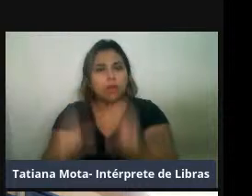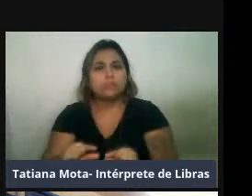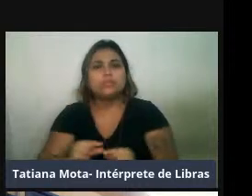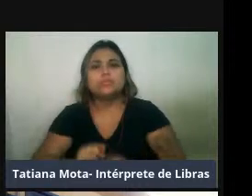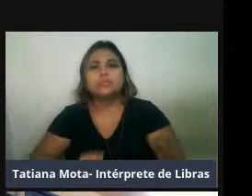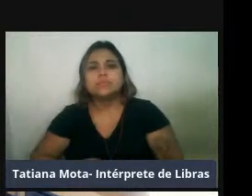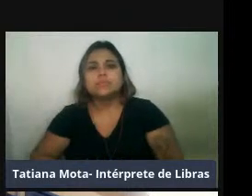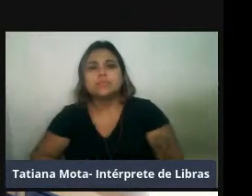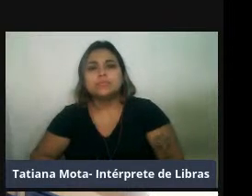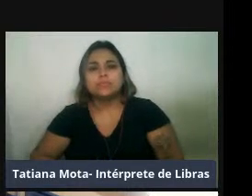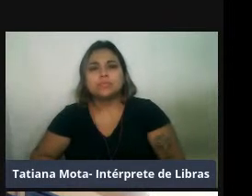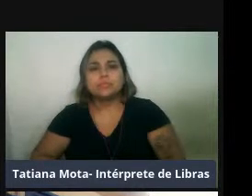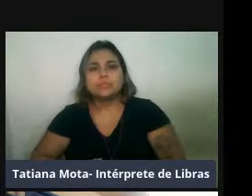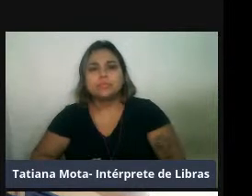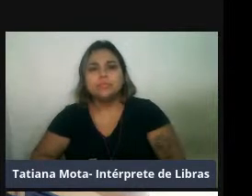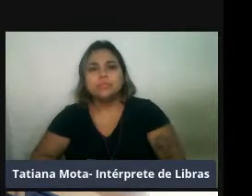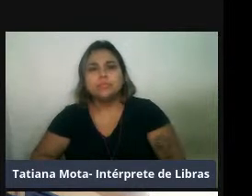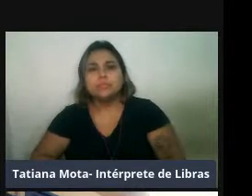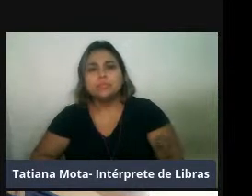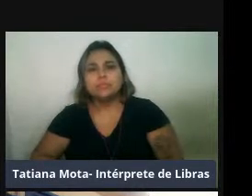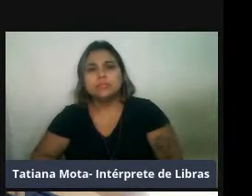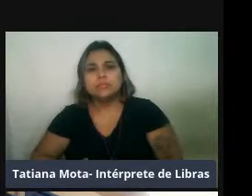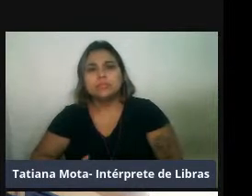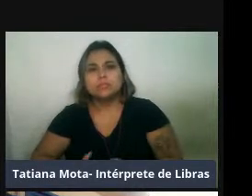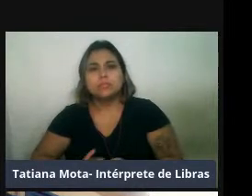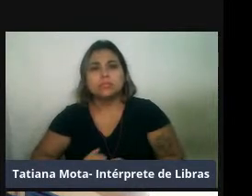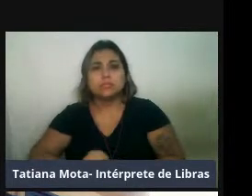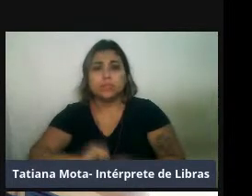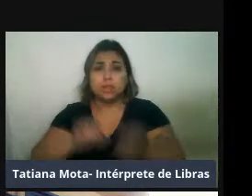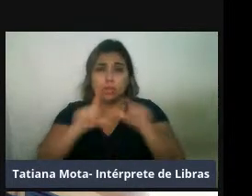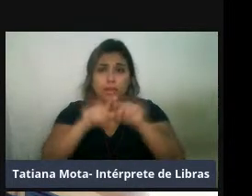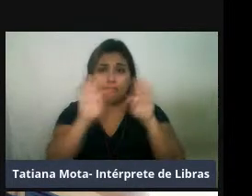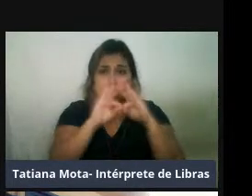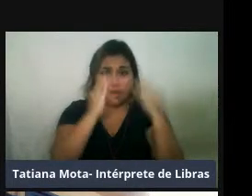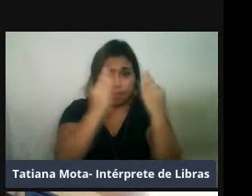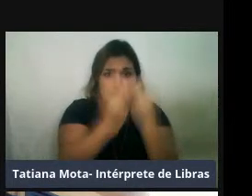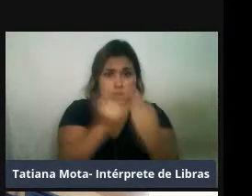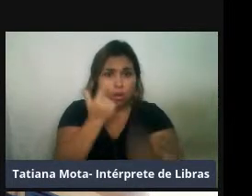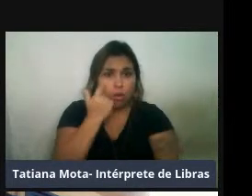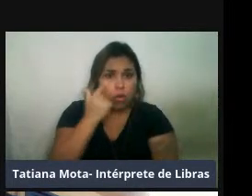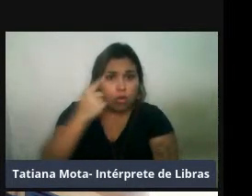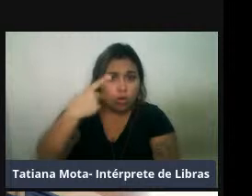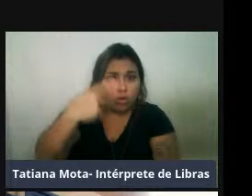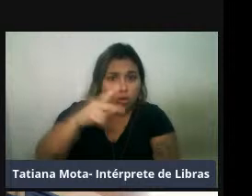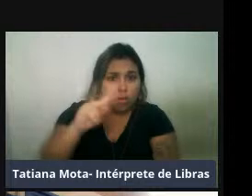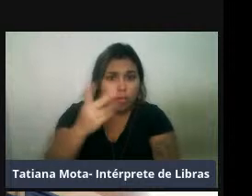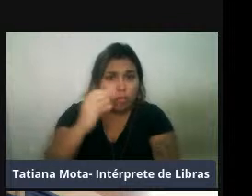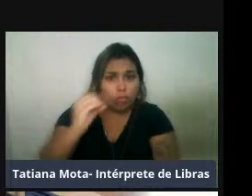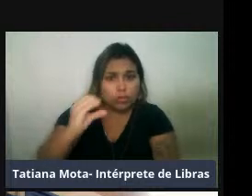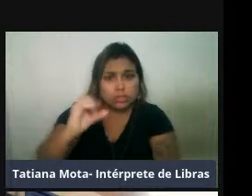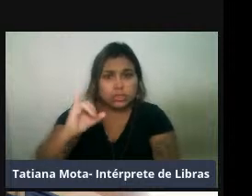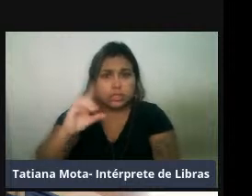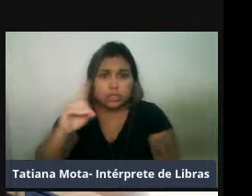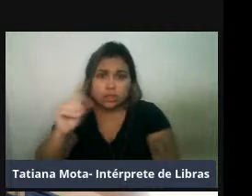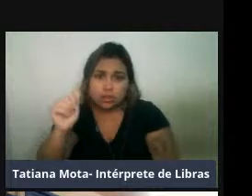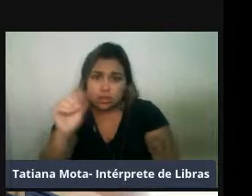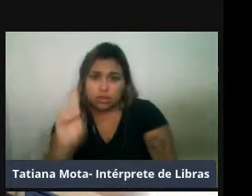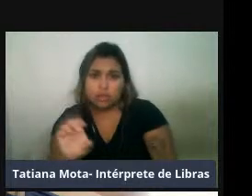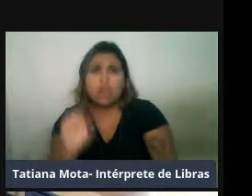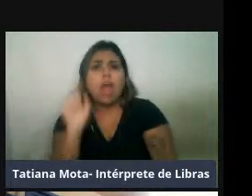Depois a gente tem família fossile, família fossile, família das focas e também dos elefantes marinhos,